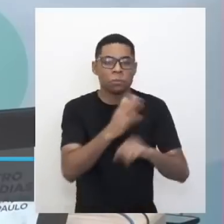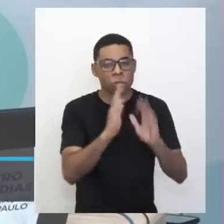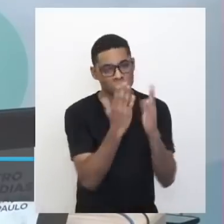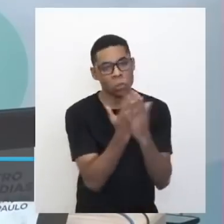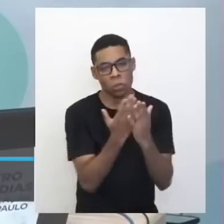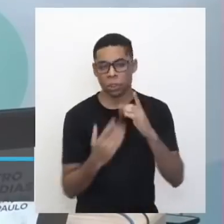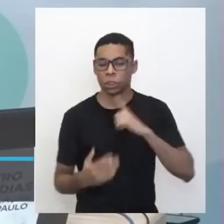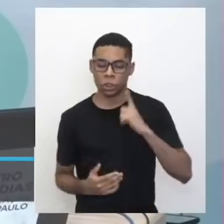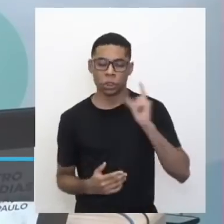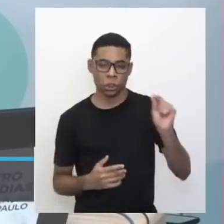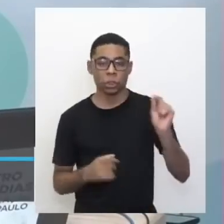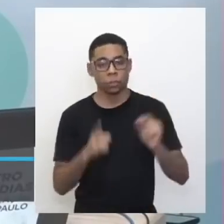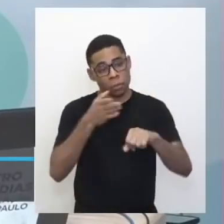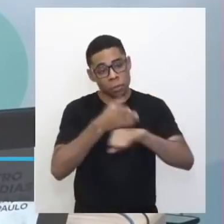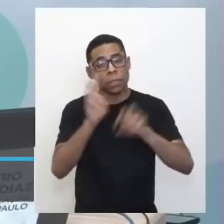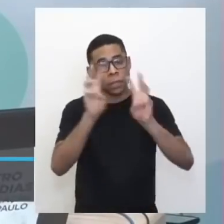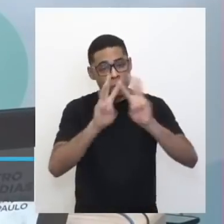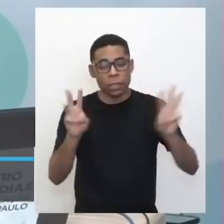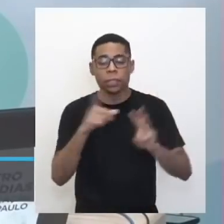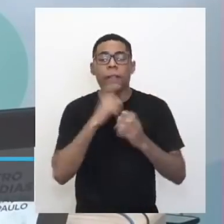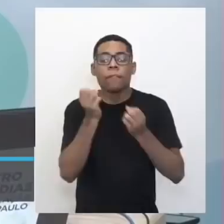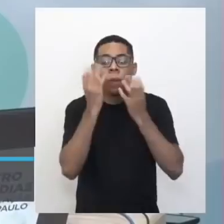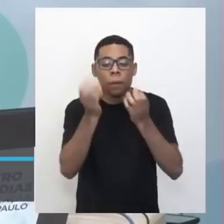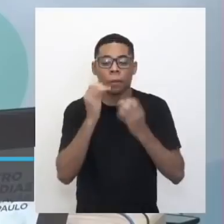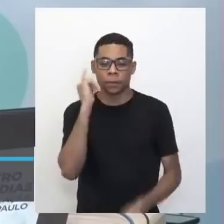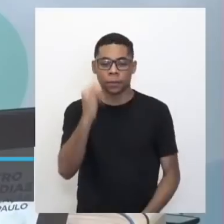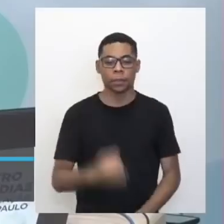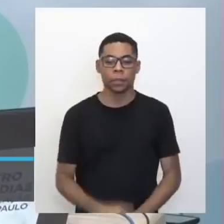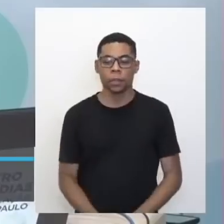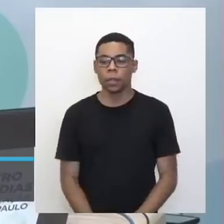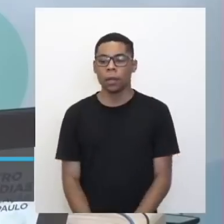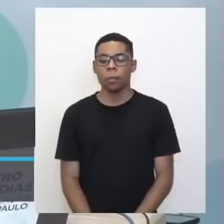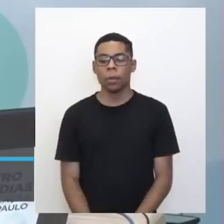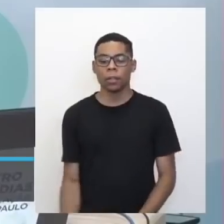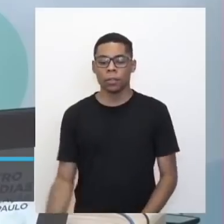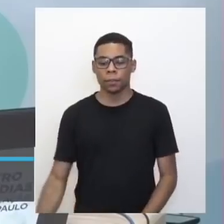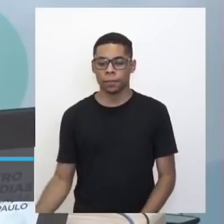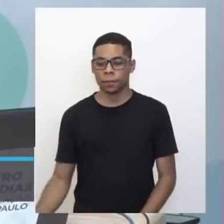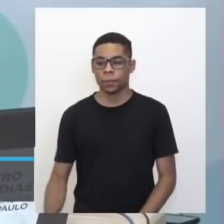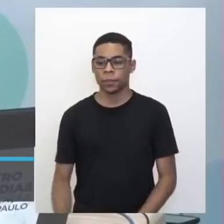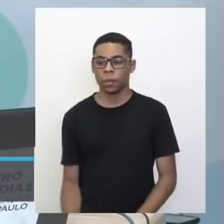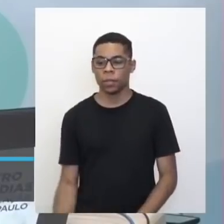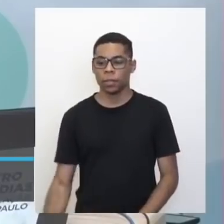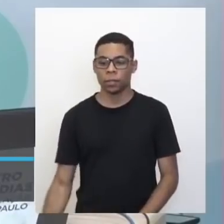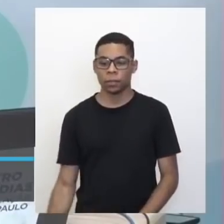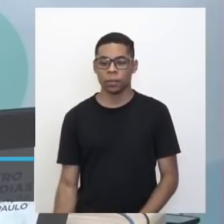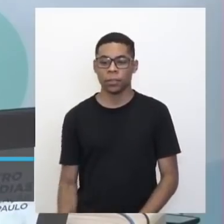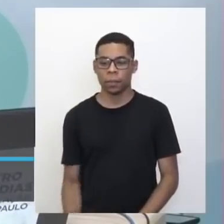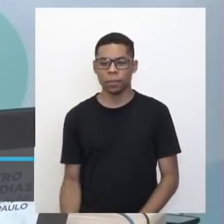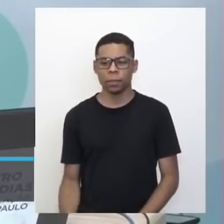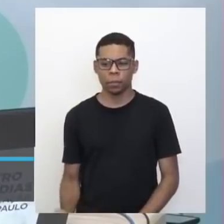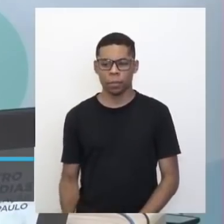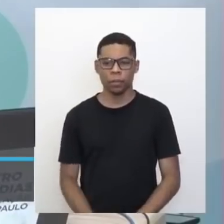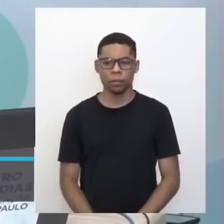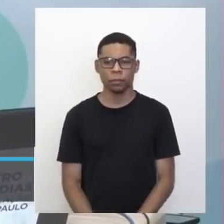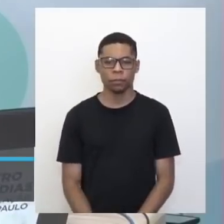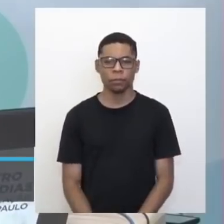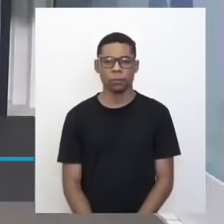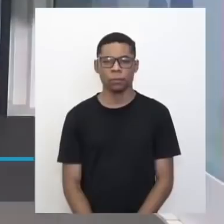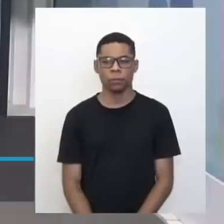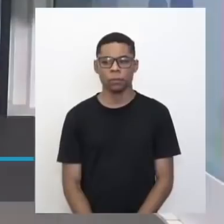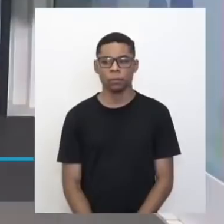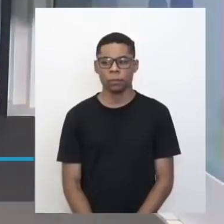entra lá no site e se informa direitinho. Logo o professor Canalho vai estar fazendo uma chamadinha aqui, tá bom? E é isso, espero que tenhamos todos uma ótima aula.